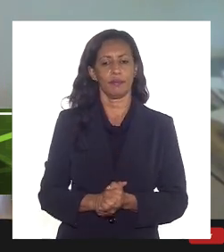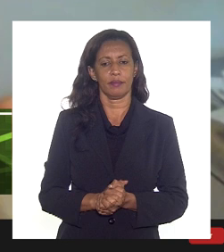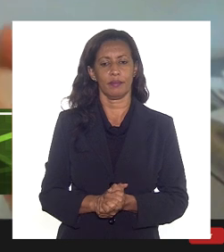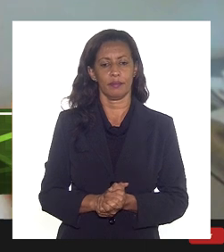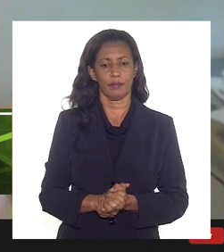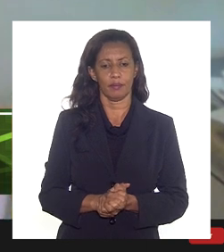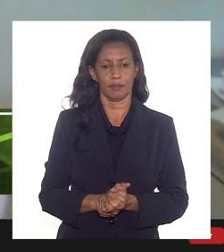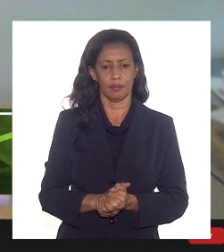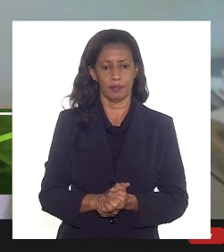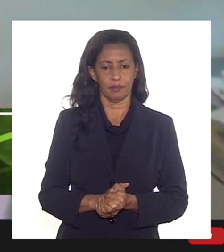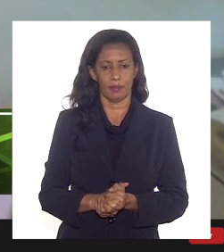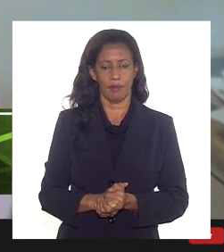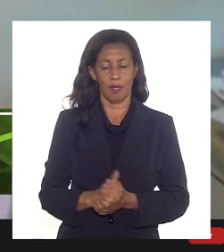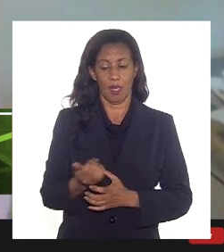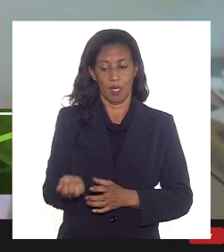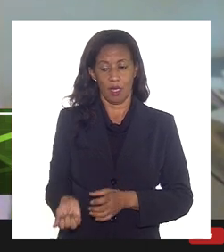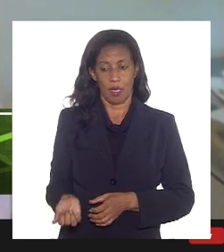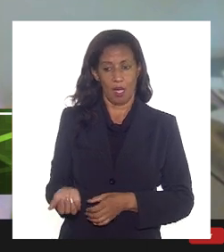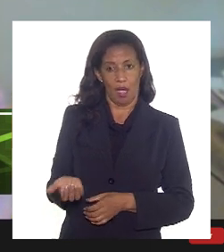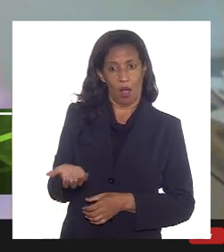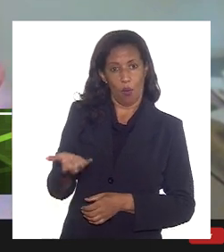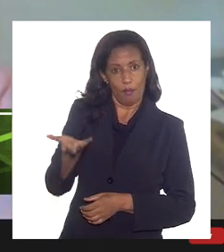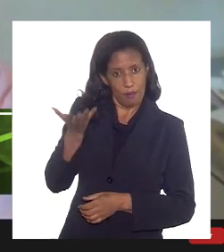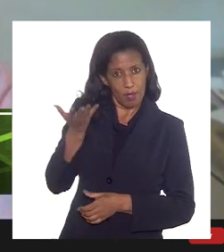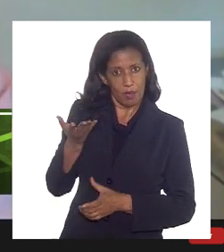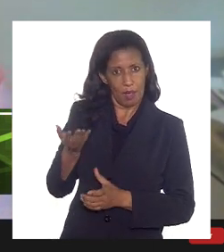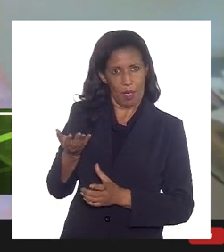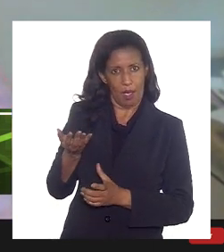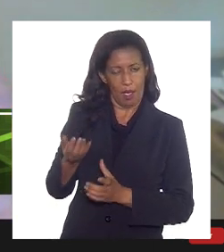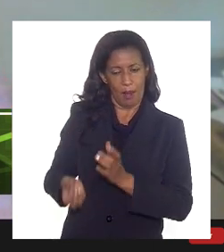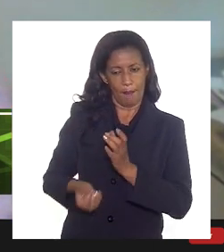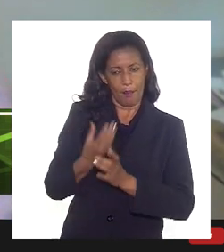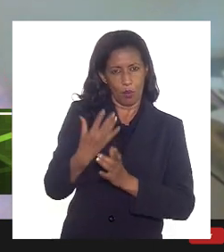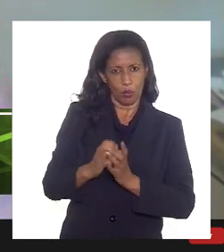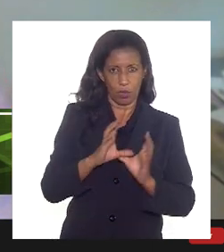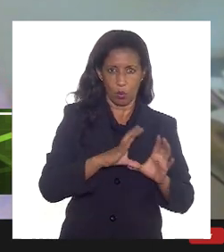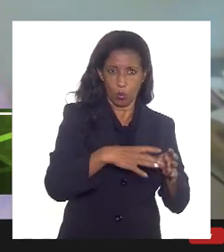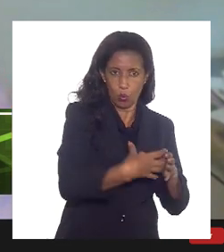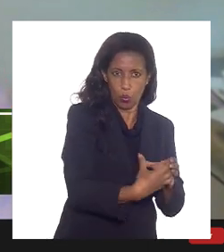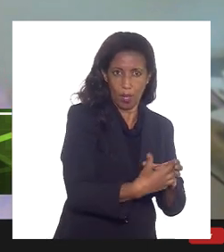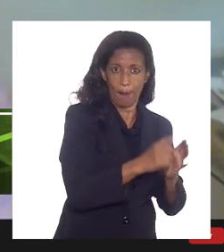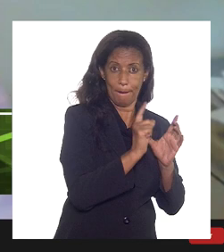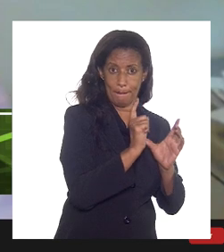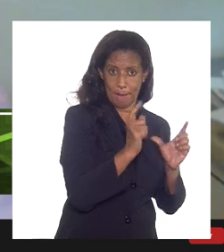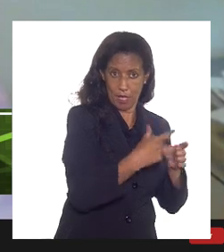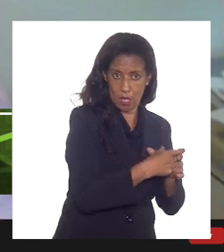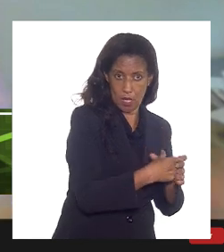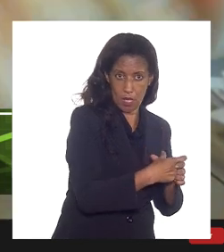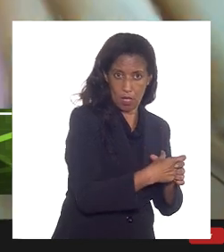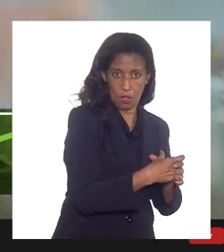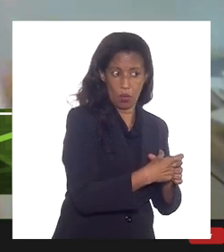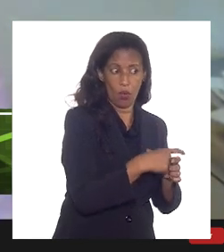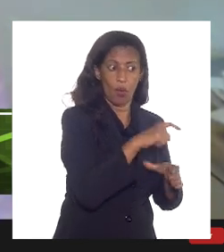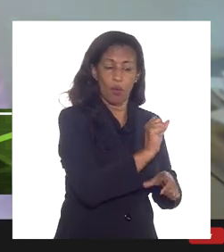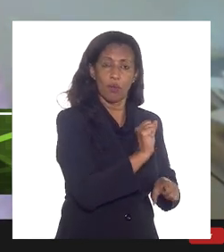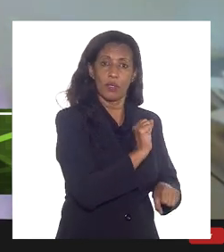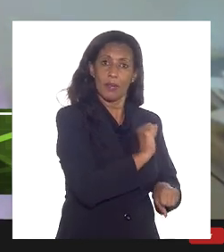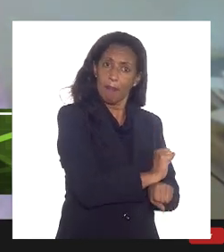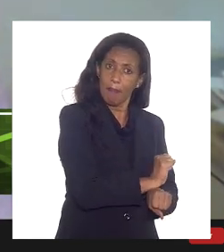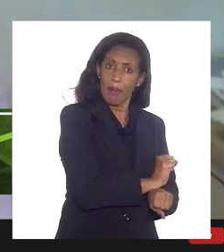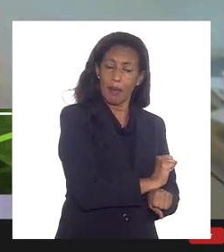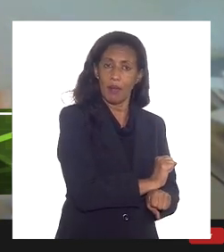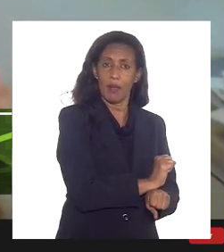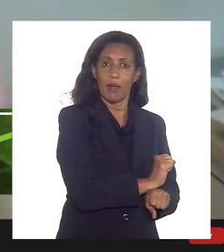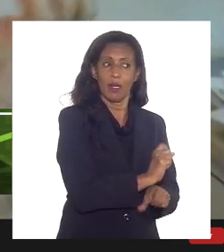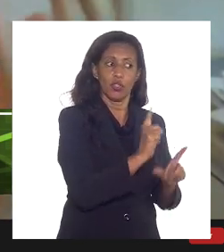querendo aumentar a produção num campo pequeno, você segura a produção para não ter que pagar a P.E.